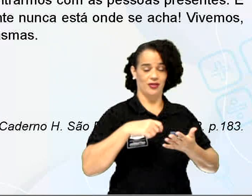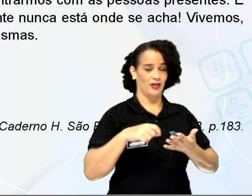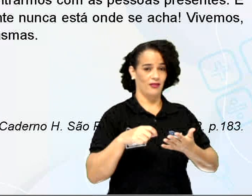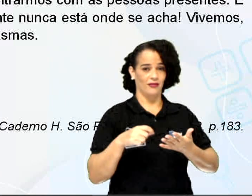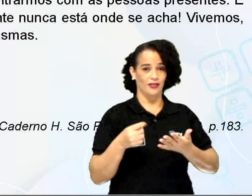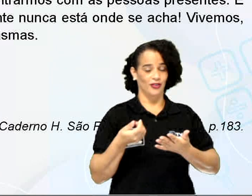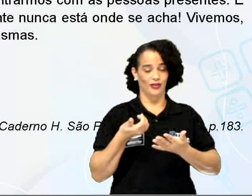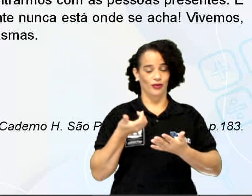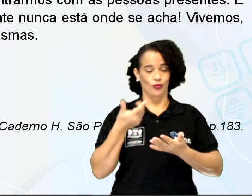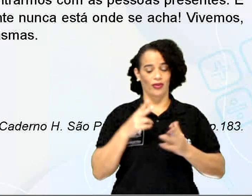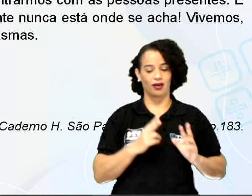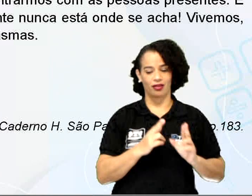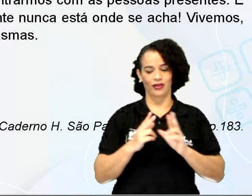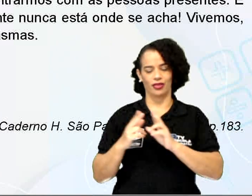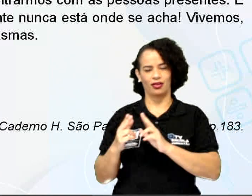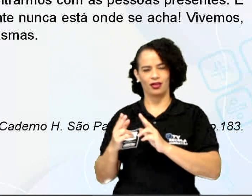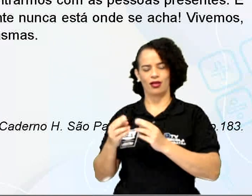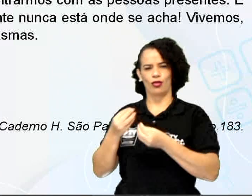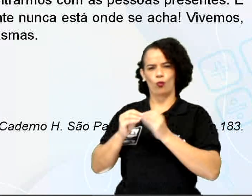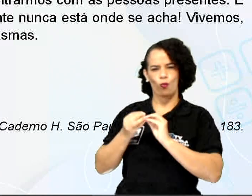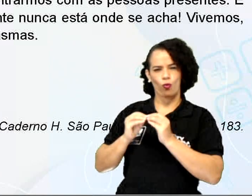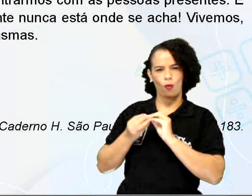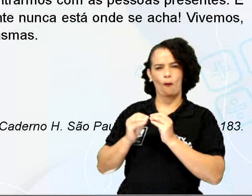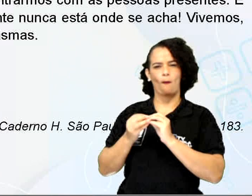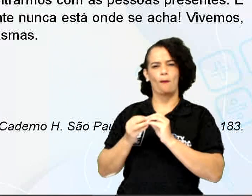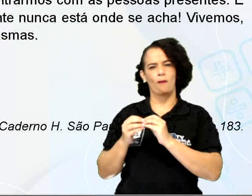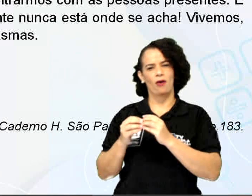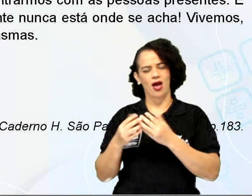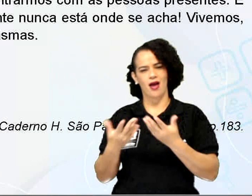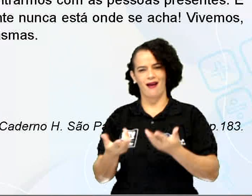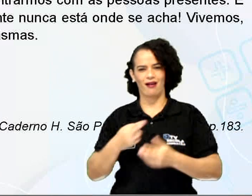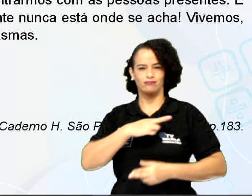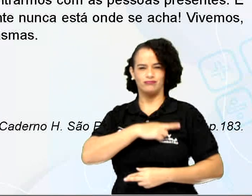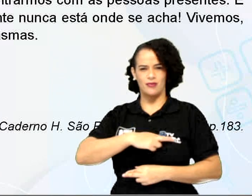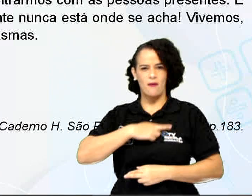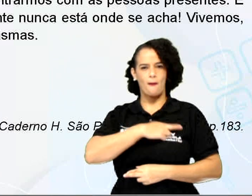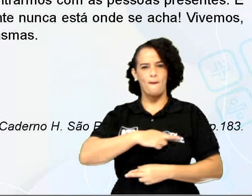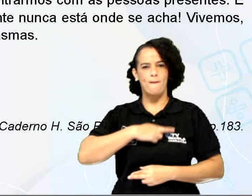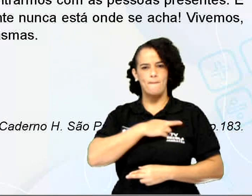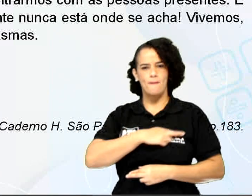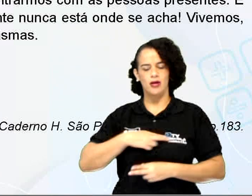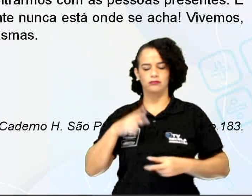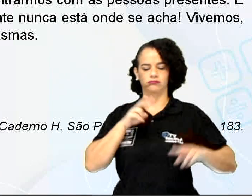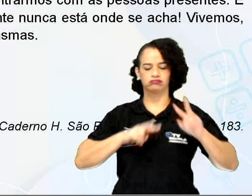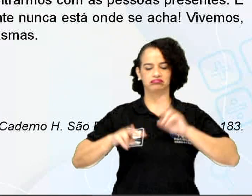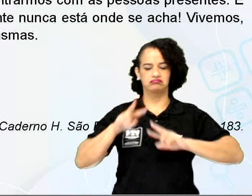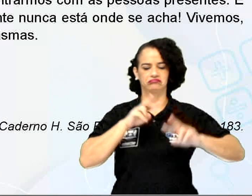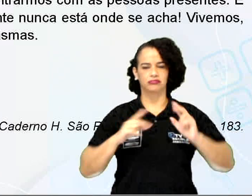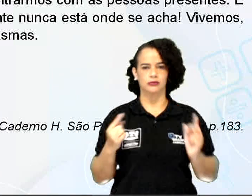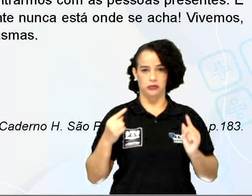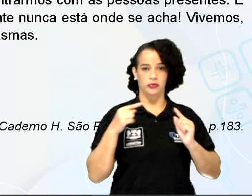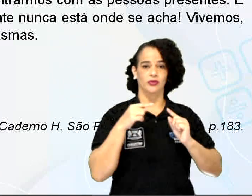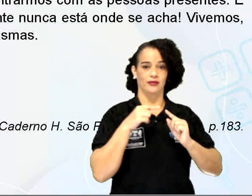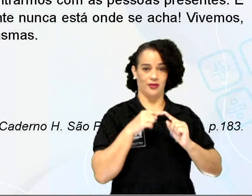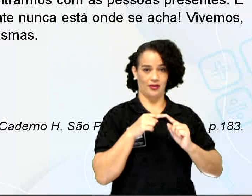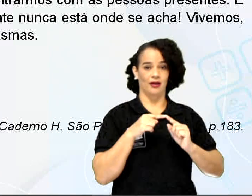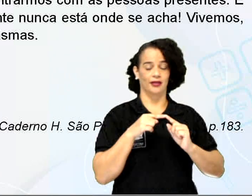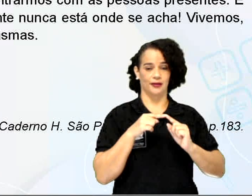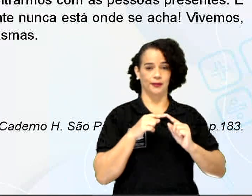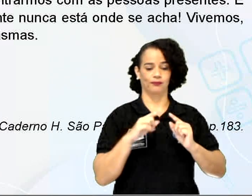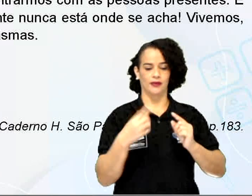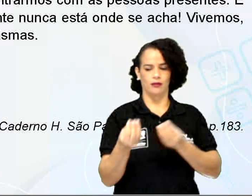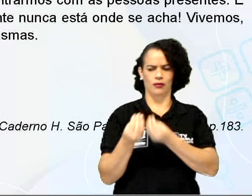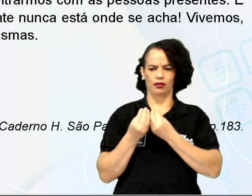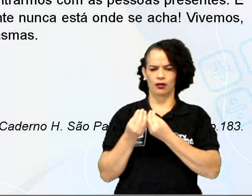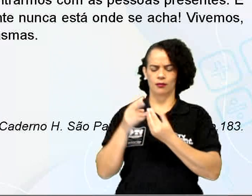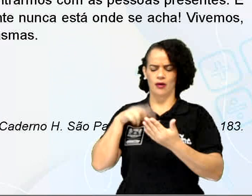De uma novelazinha ultra-romântica, ao mesmo tempo com observações de tão aguda objetividade que ela me deu para